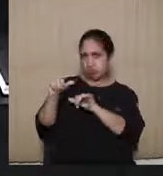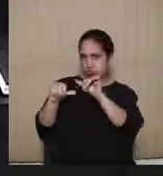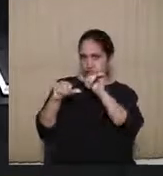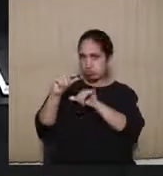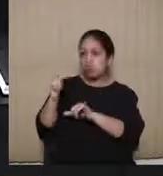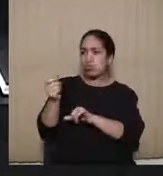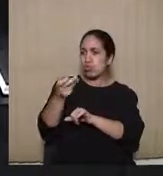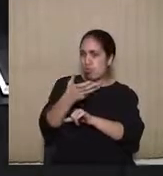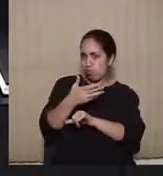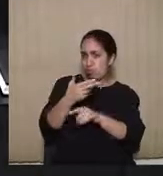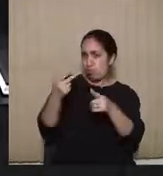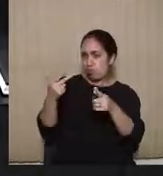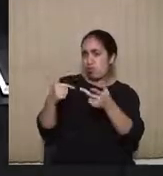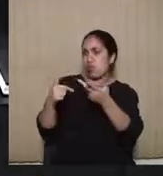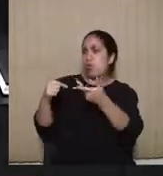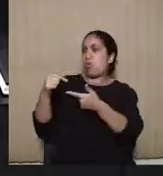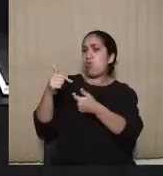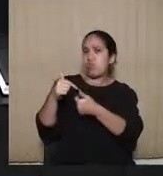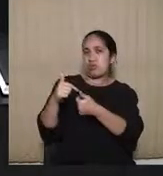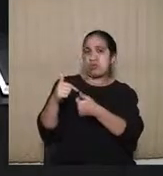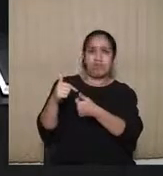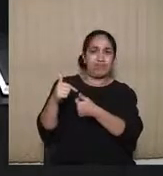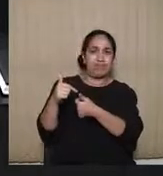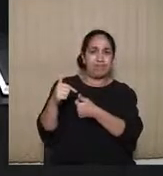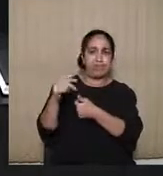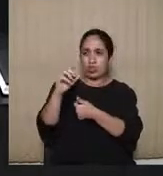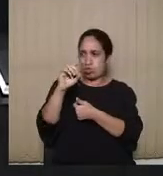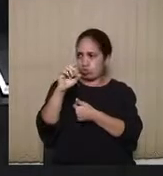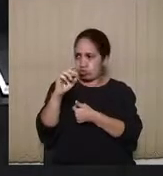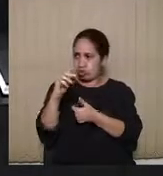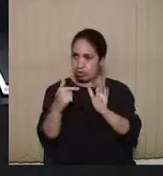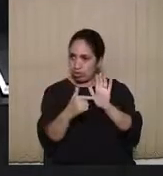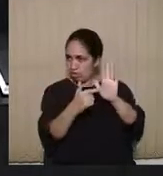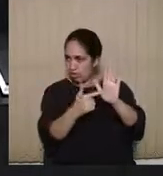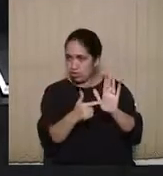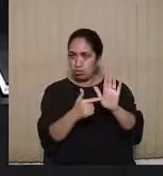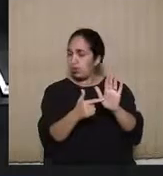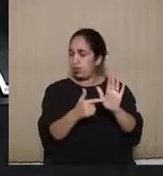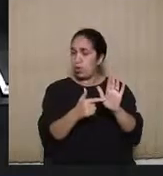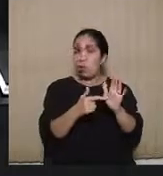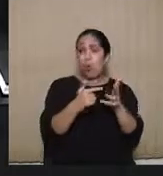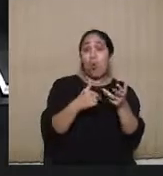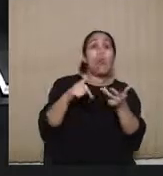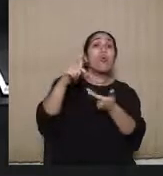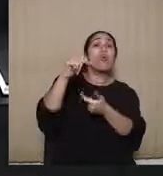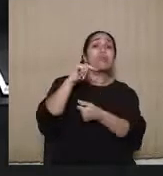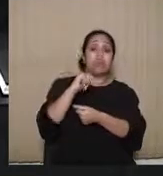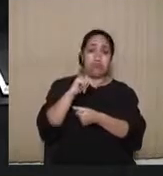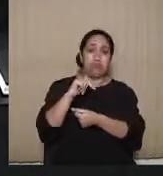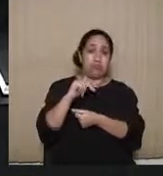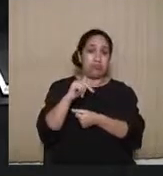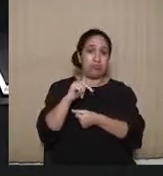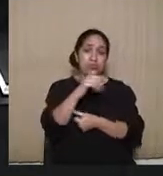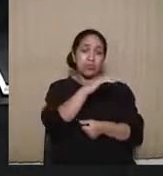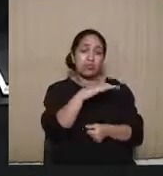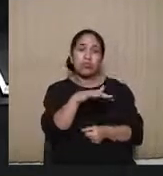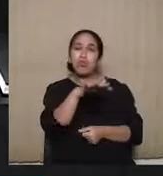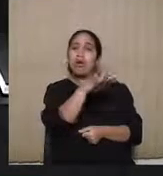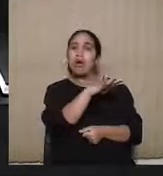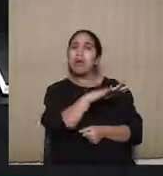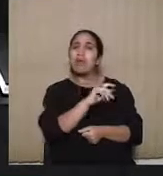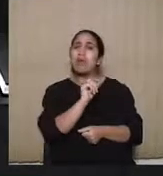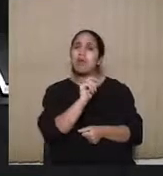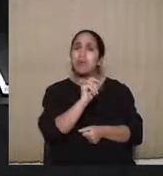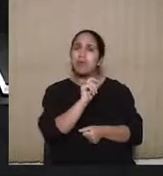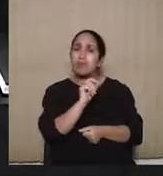possa apresentar outras razões para a ineligibilidade que não sejam aquelas que foram apresentadas pela parte impugnante, porque nós estaríamos num campo aí, num terreno,